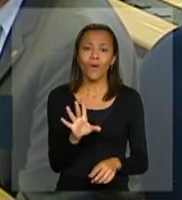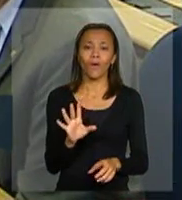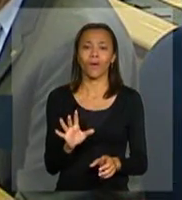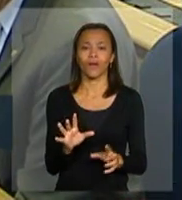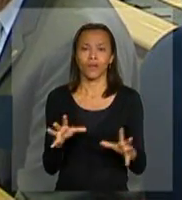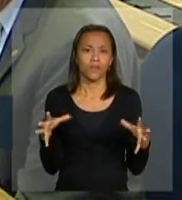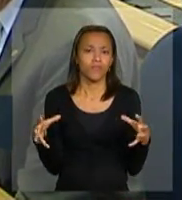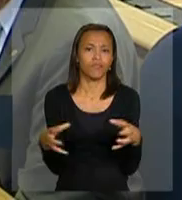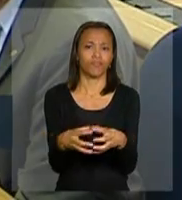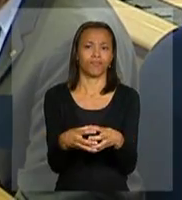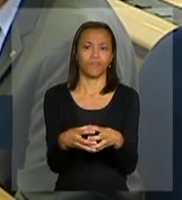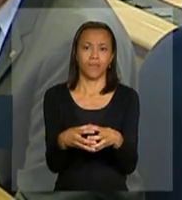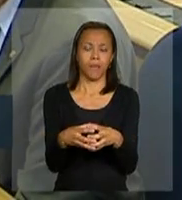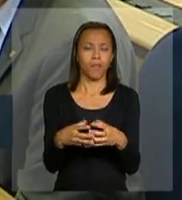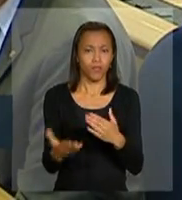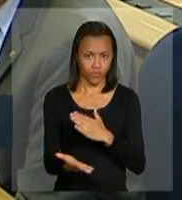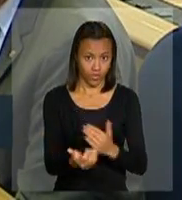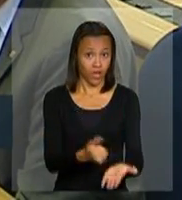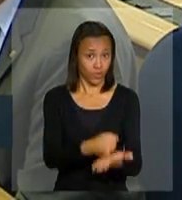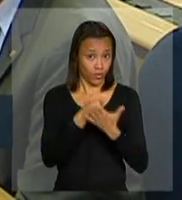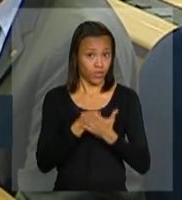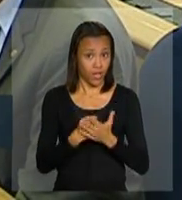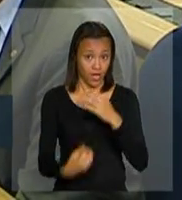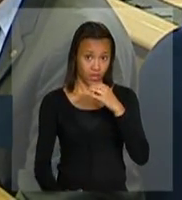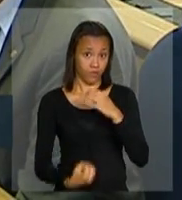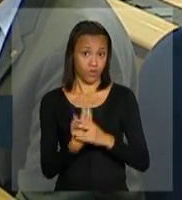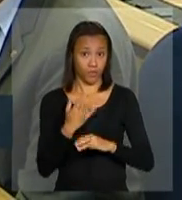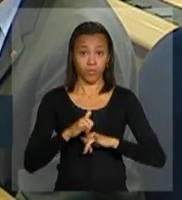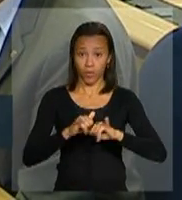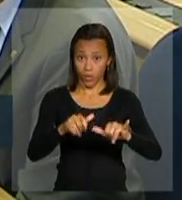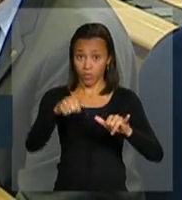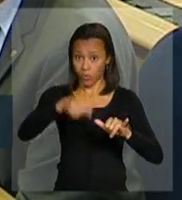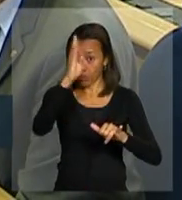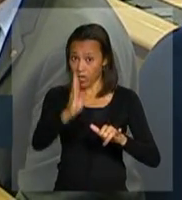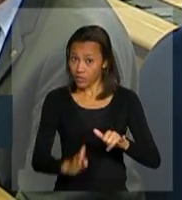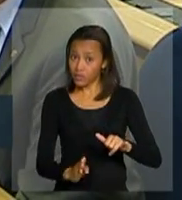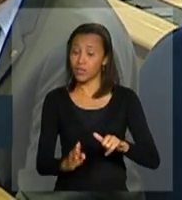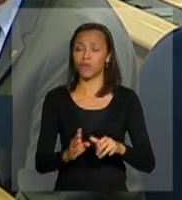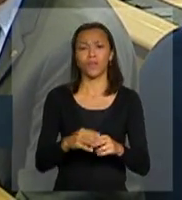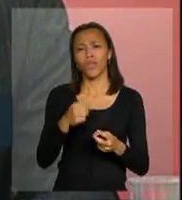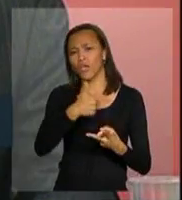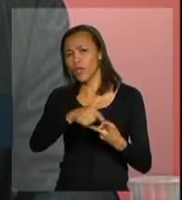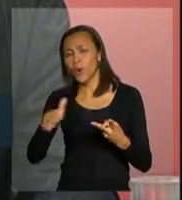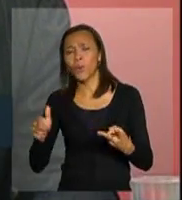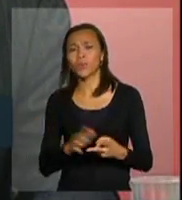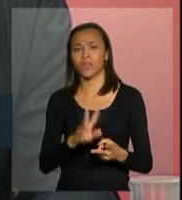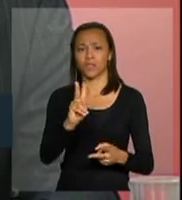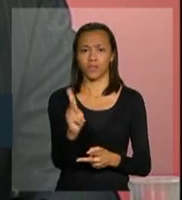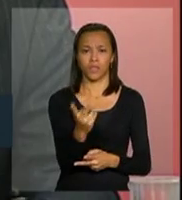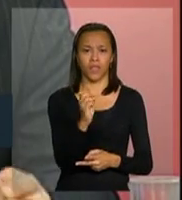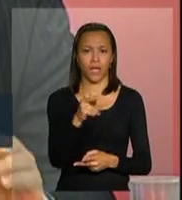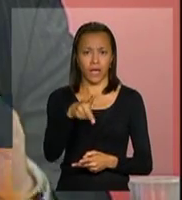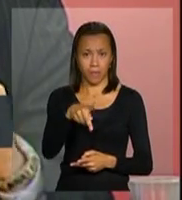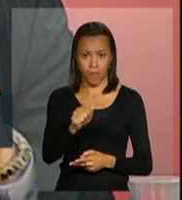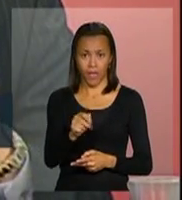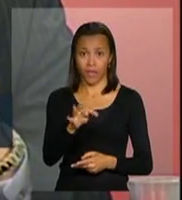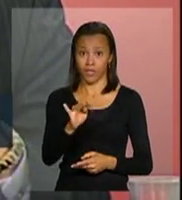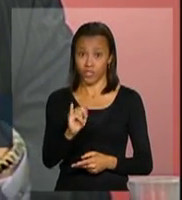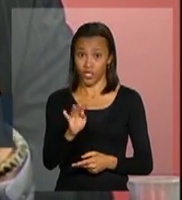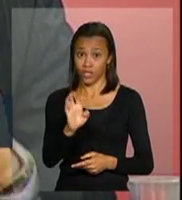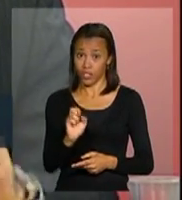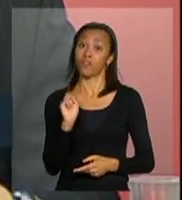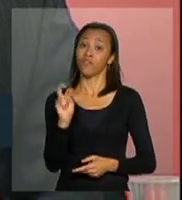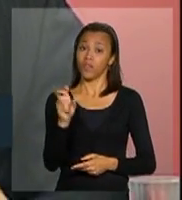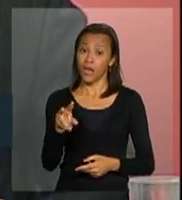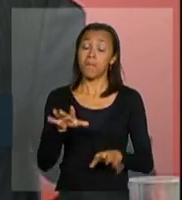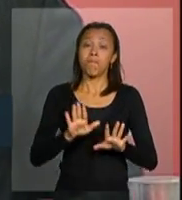da condução do programa de DST AIDS no nosso país e partidos virais, mas também pelos resultados que